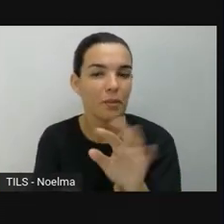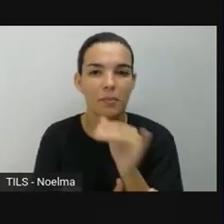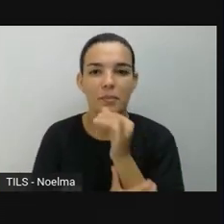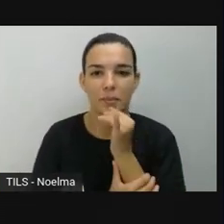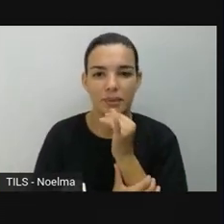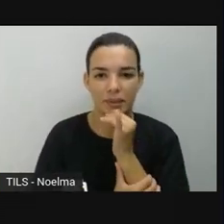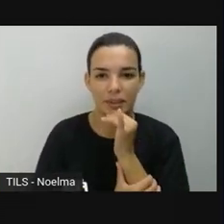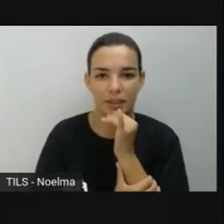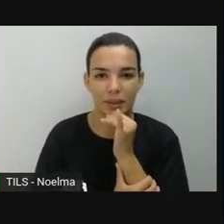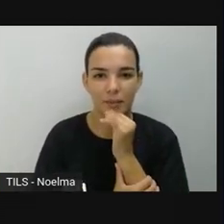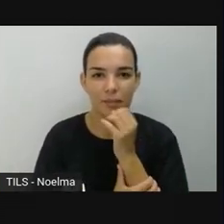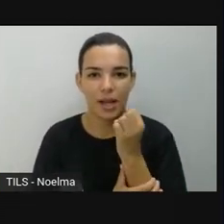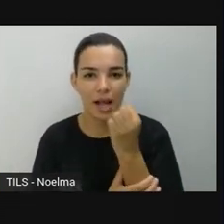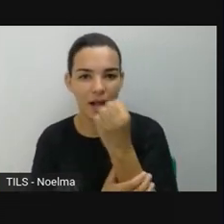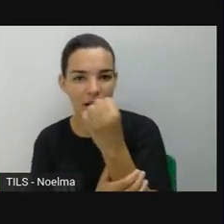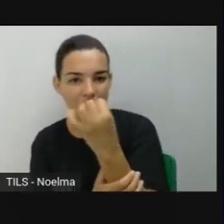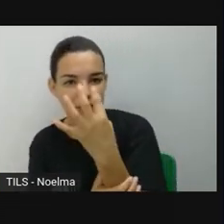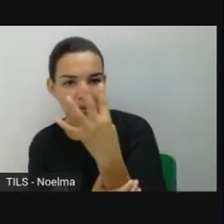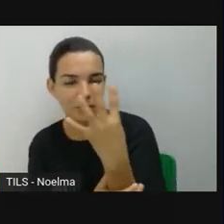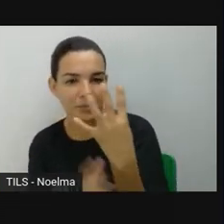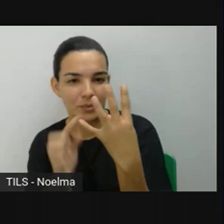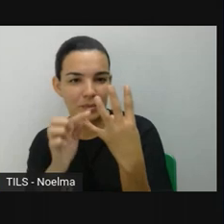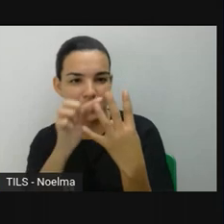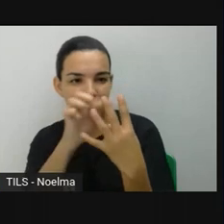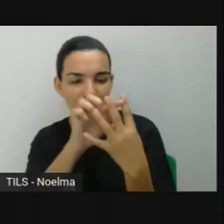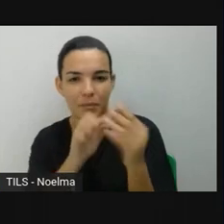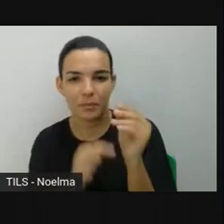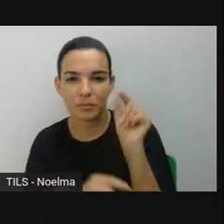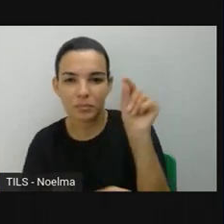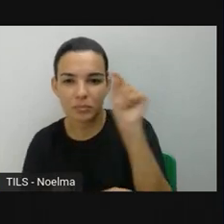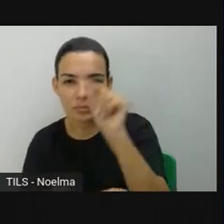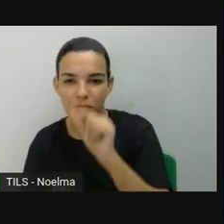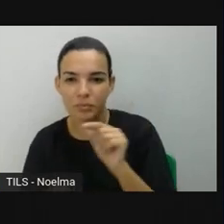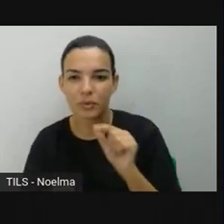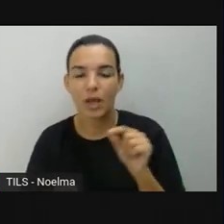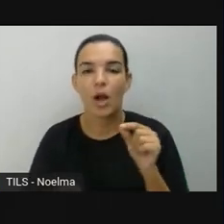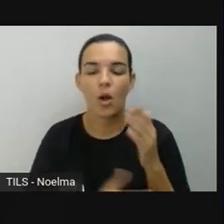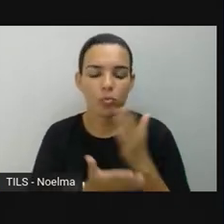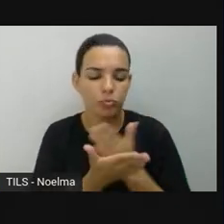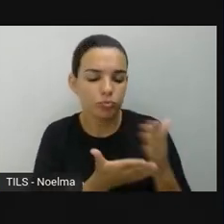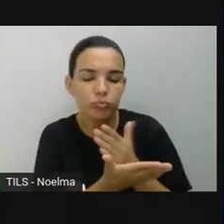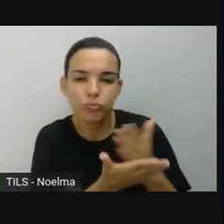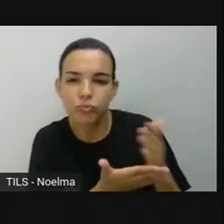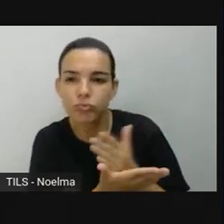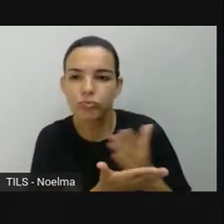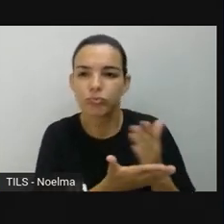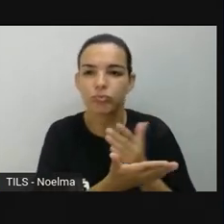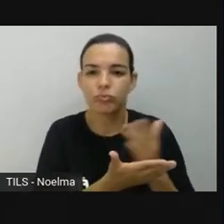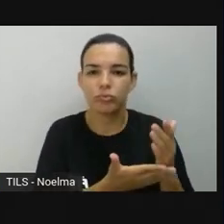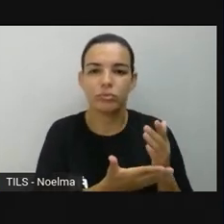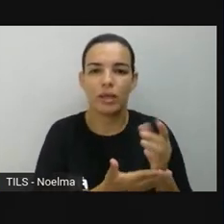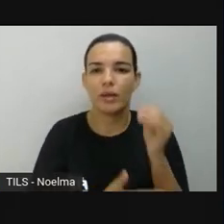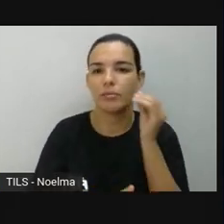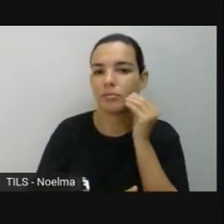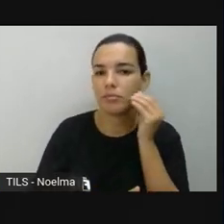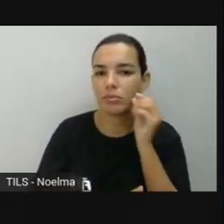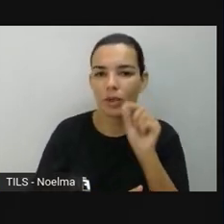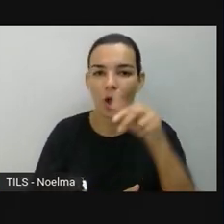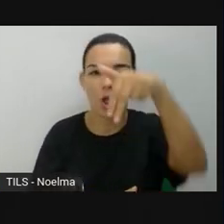exemplo, as quatro pontas das direções chamadas pontos intermediários, quais sejam